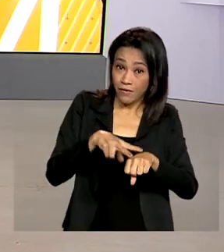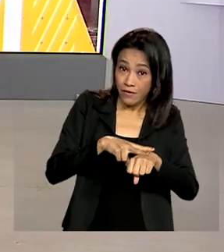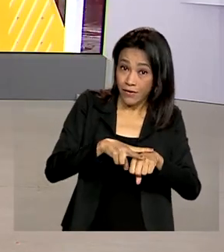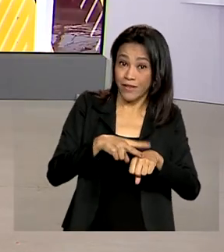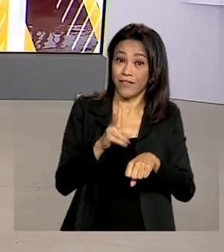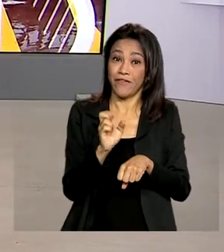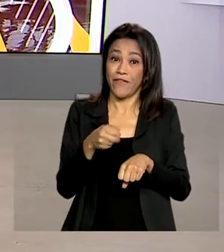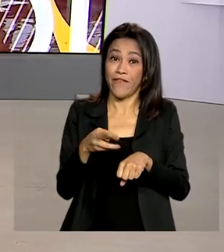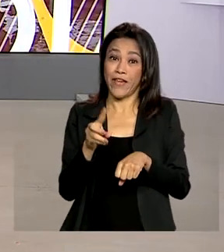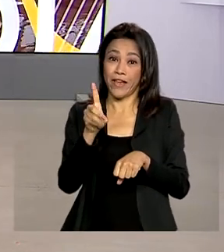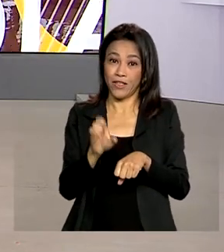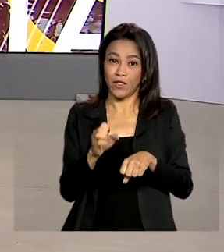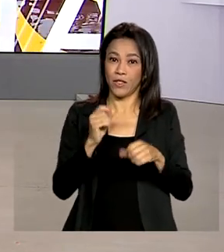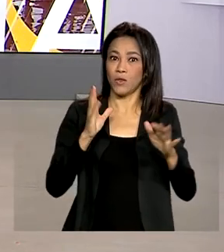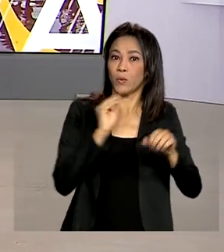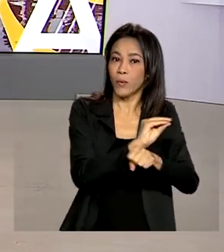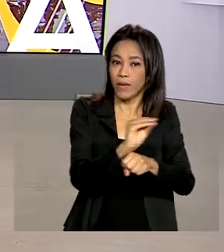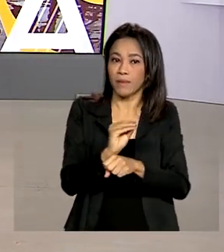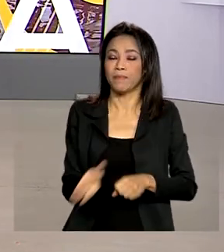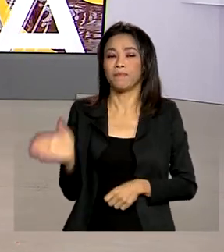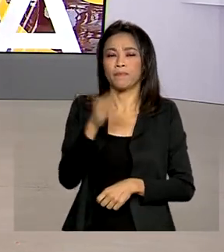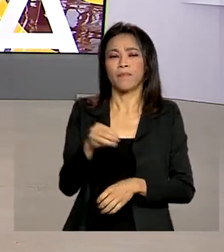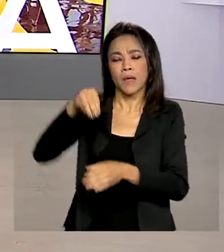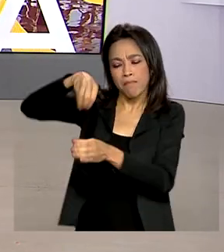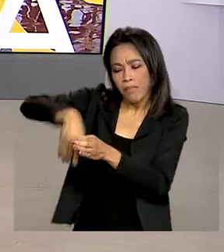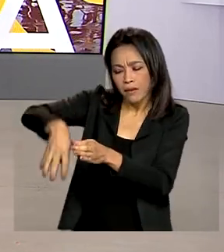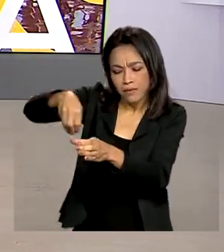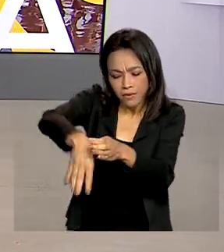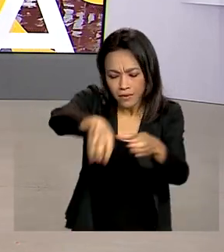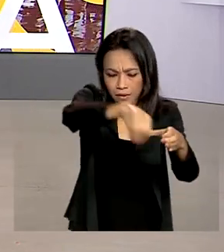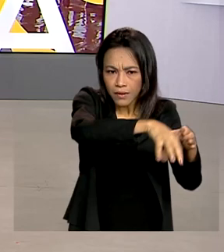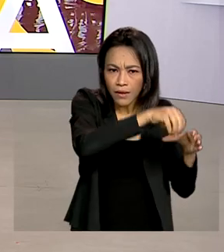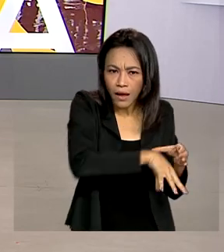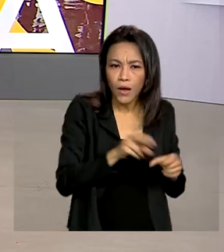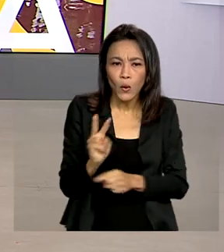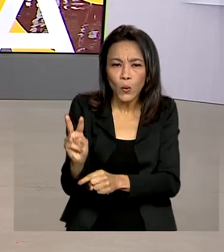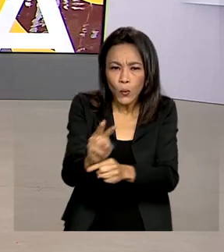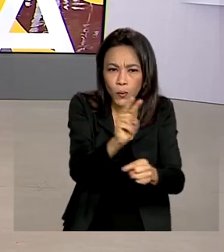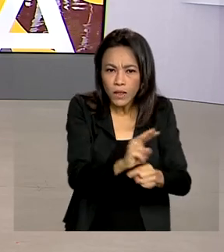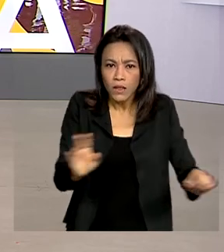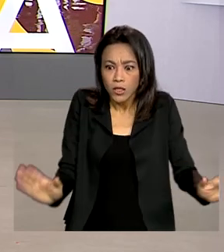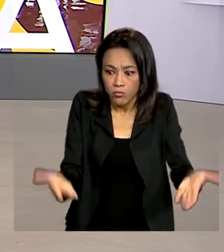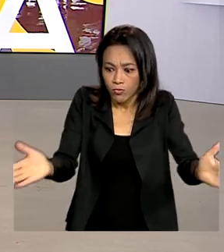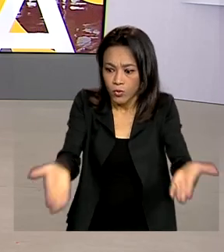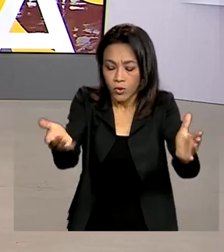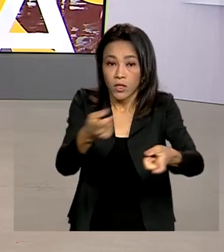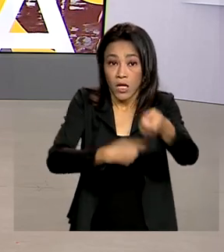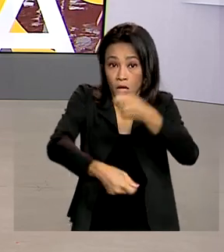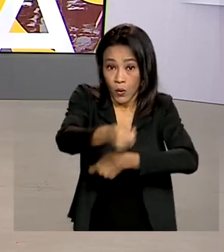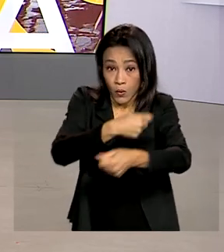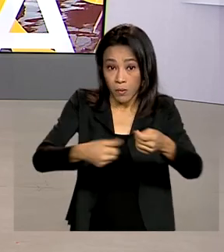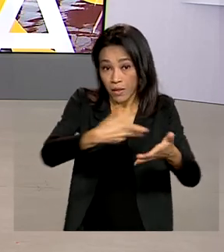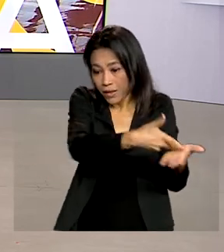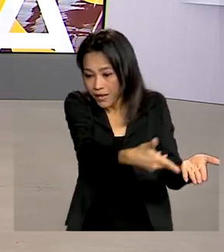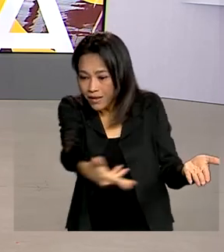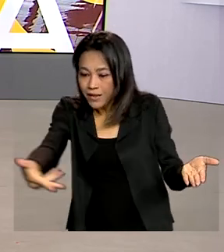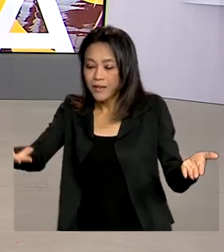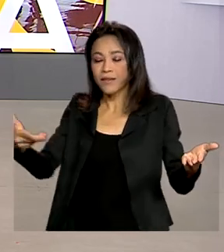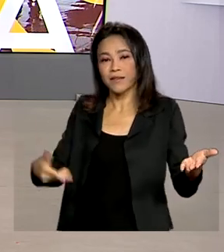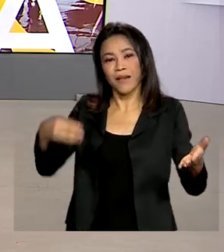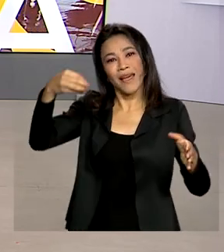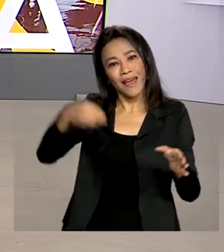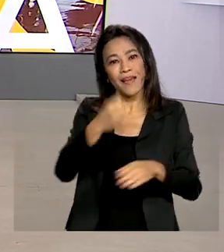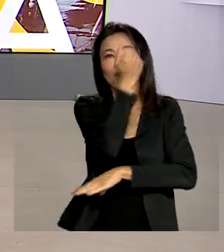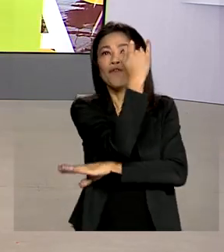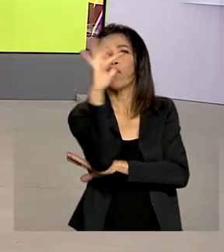Plantar com fins comerciais, preservando a natureza e impulsionando a economia. São as florestas plantadas,